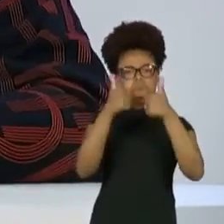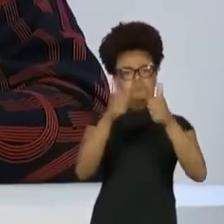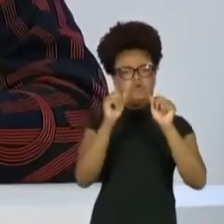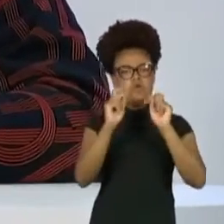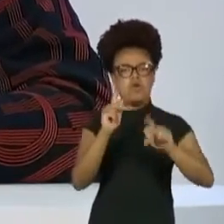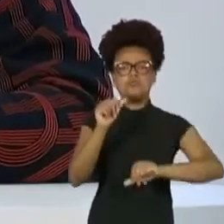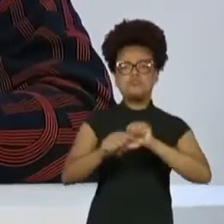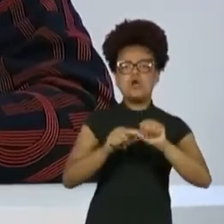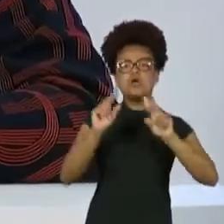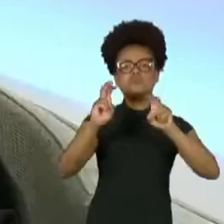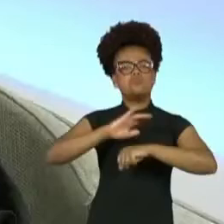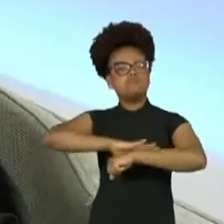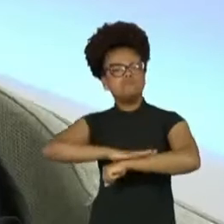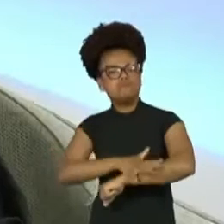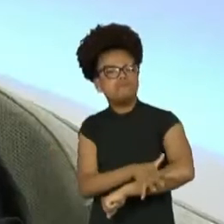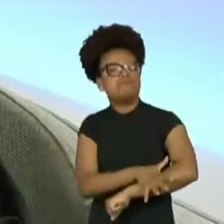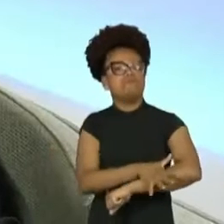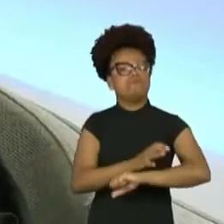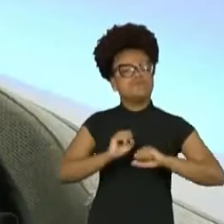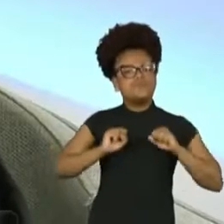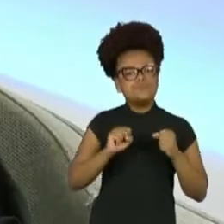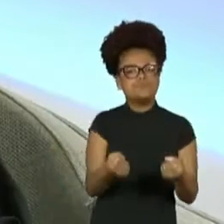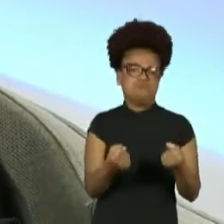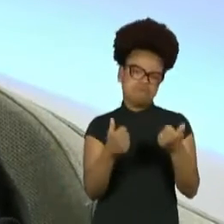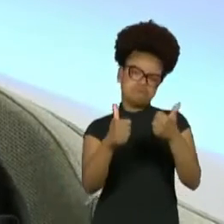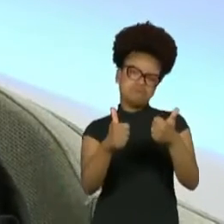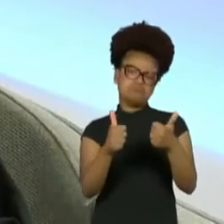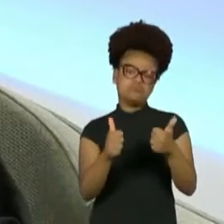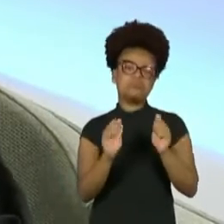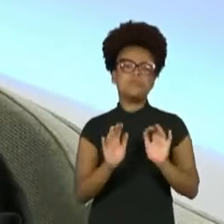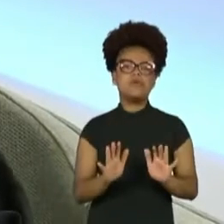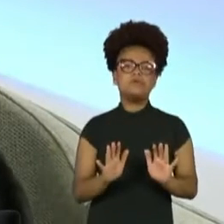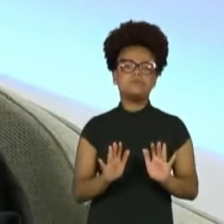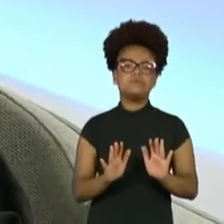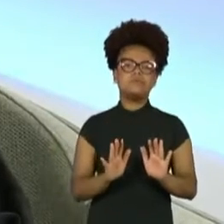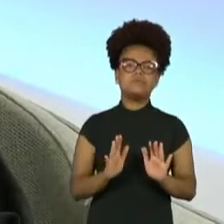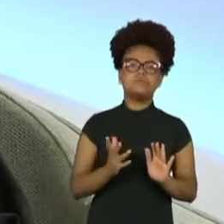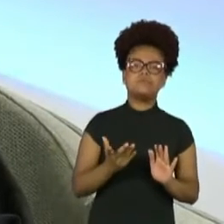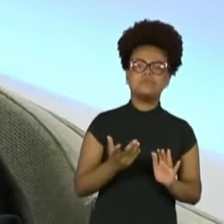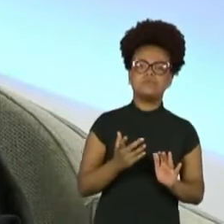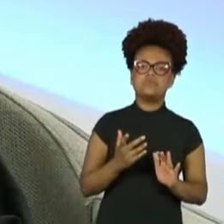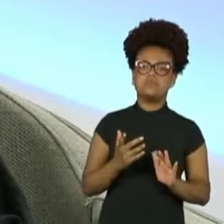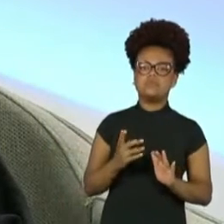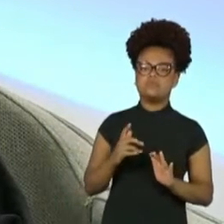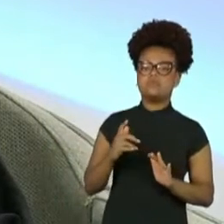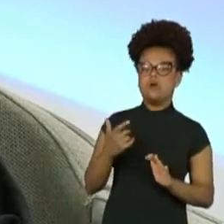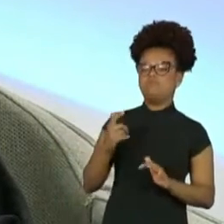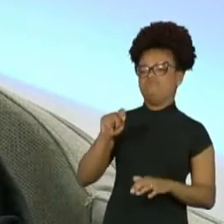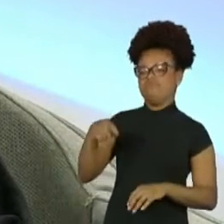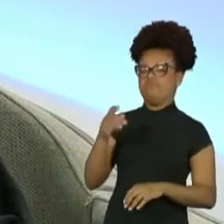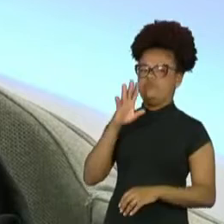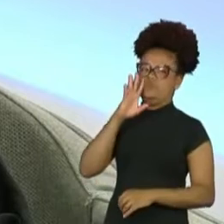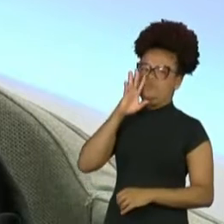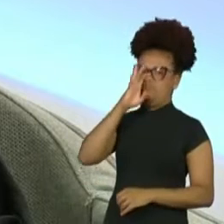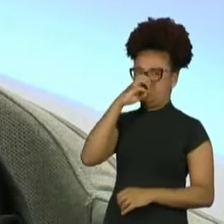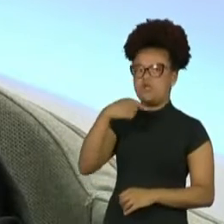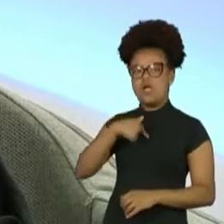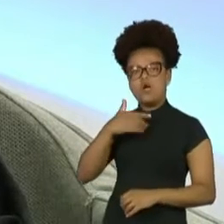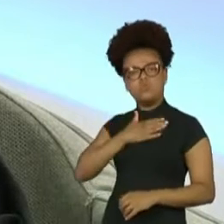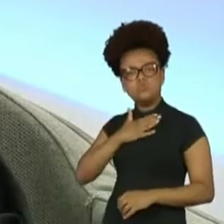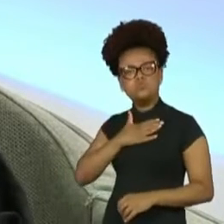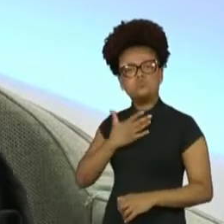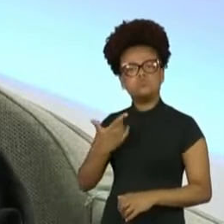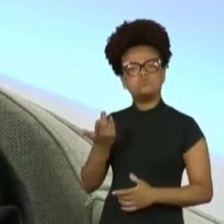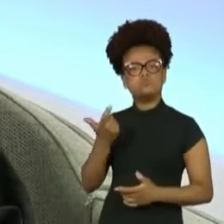racismo, em outras questões. Eu gosto muito dessa palavra perseverança. Perseverança. Eu uso muito não desista do